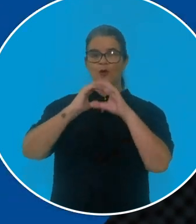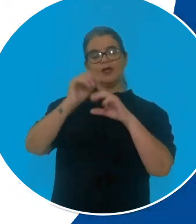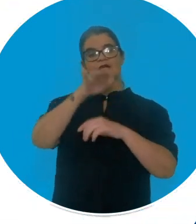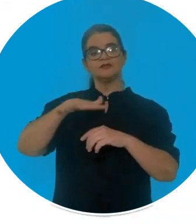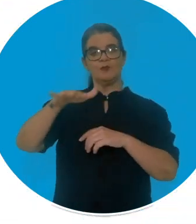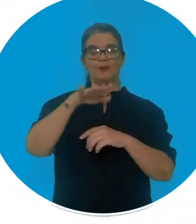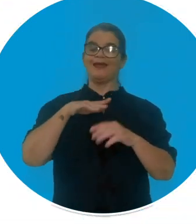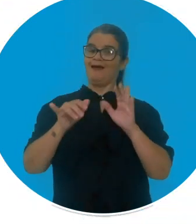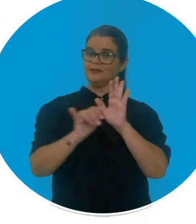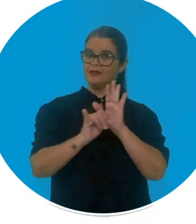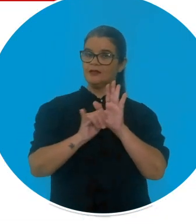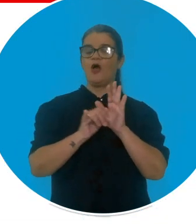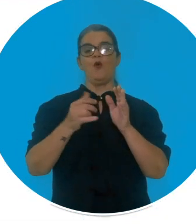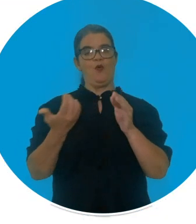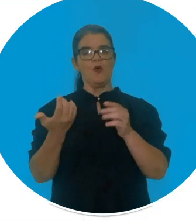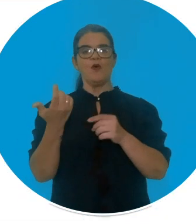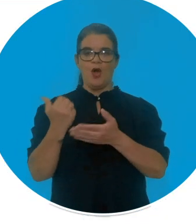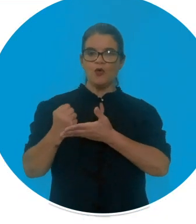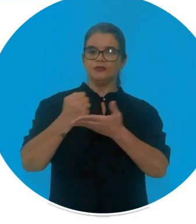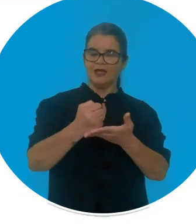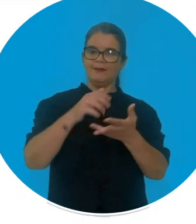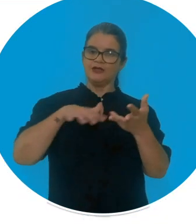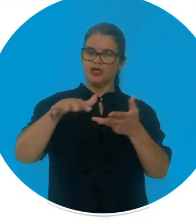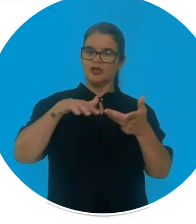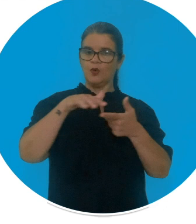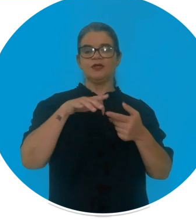Pública. Este edital contempla as seguintes categorias.